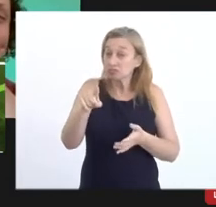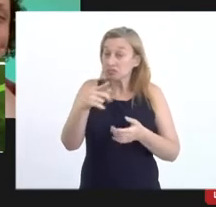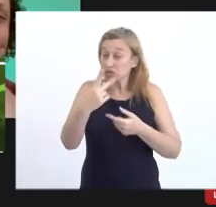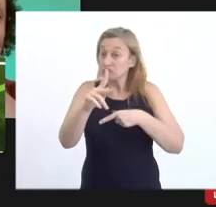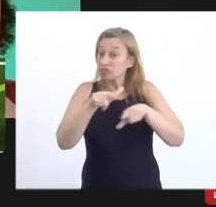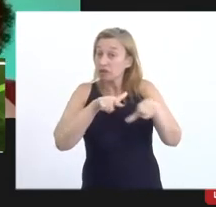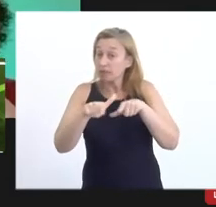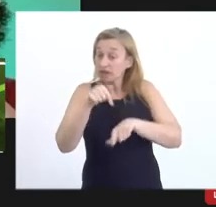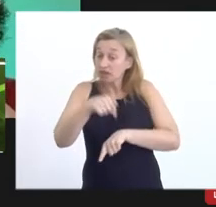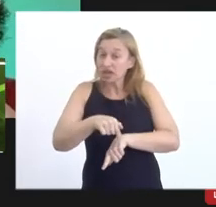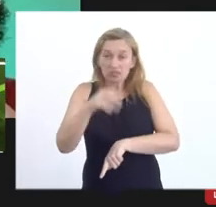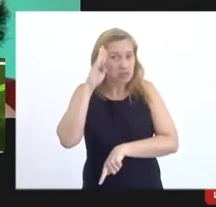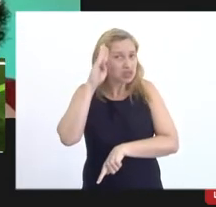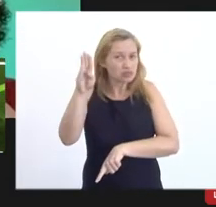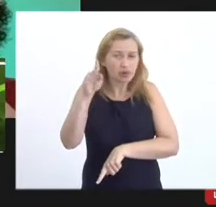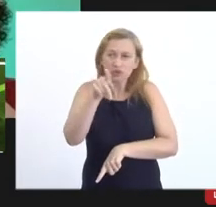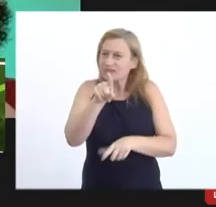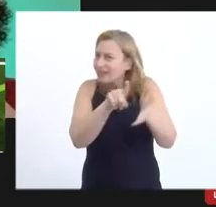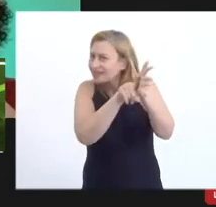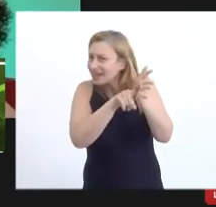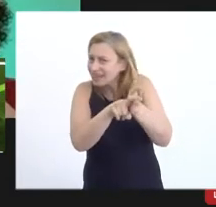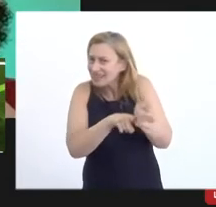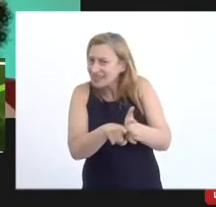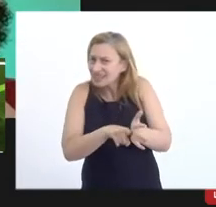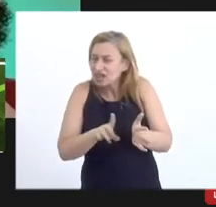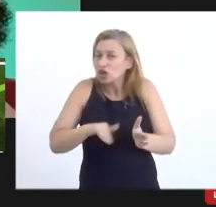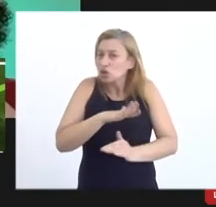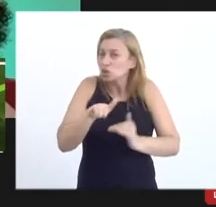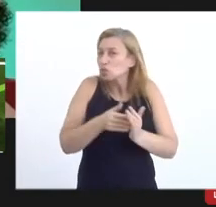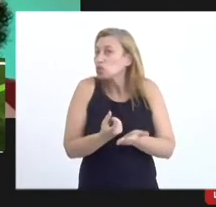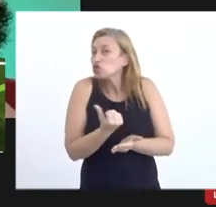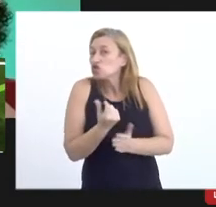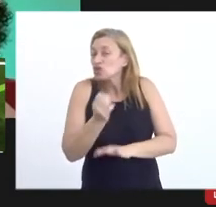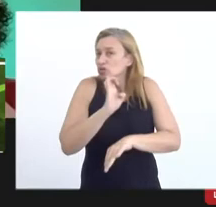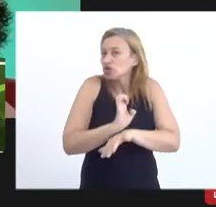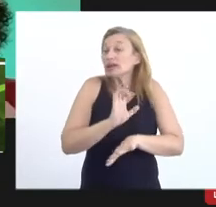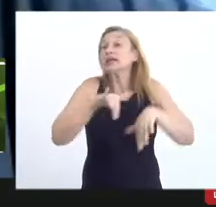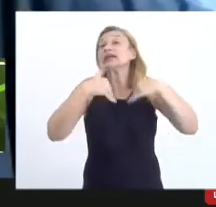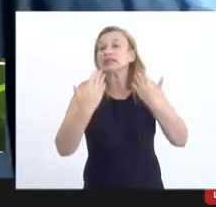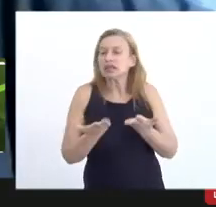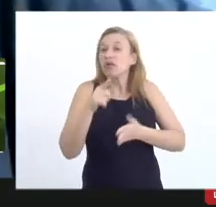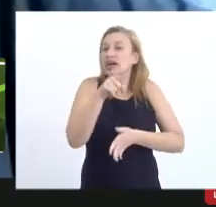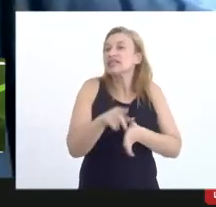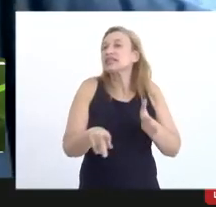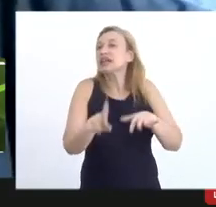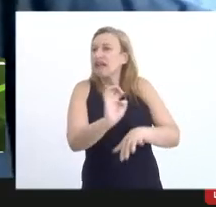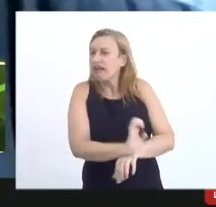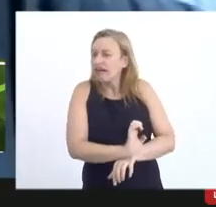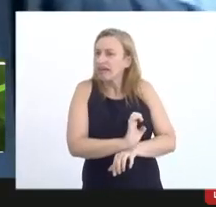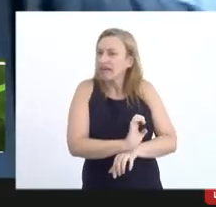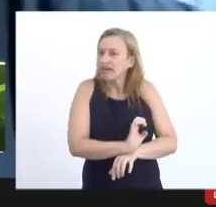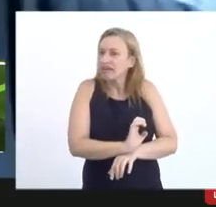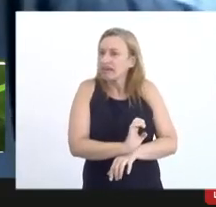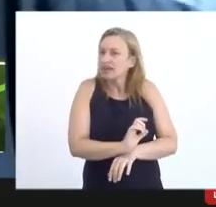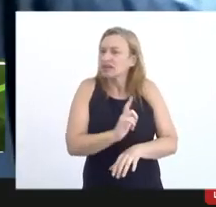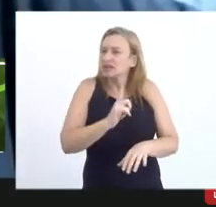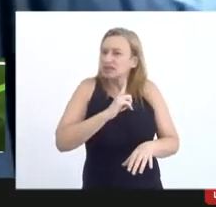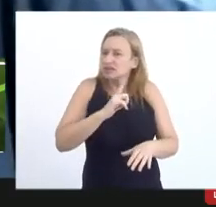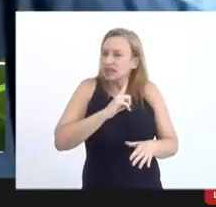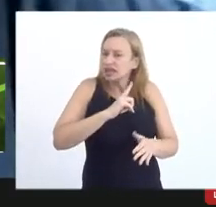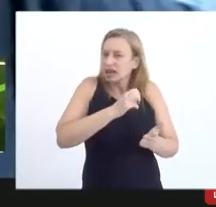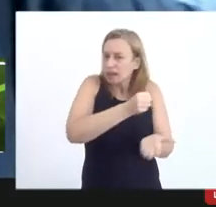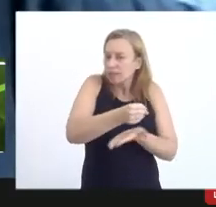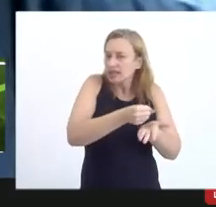vocês que analisam as contas do Estado então essa lei tem amparo